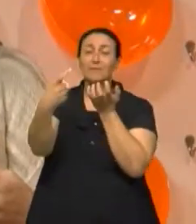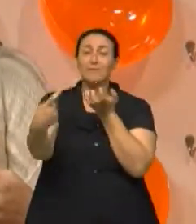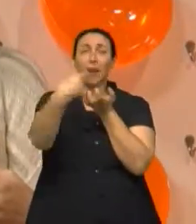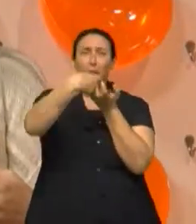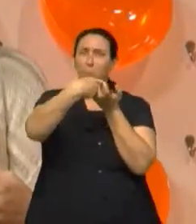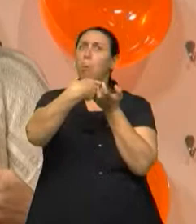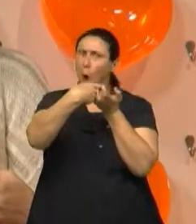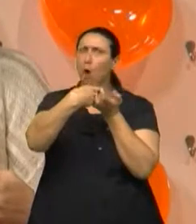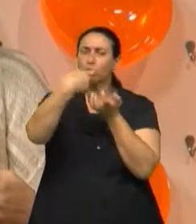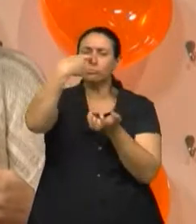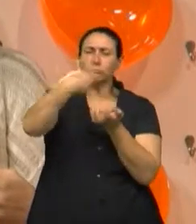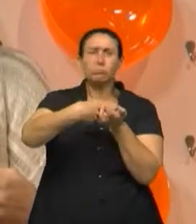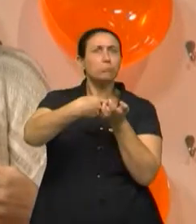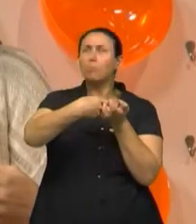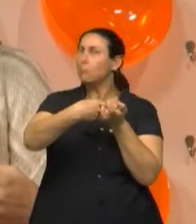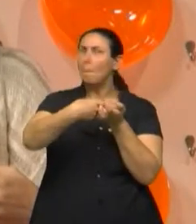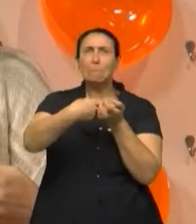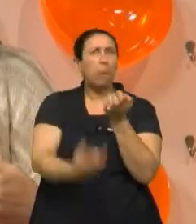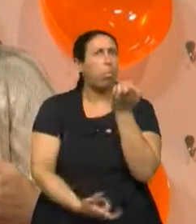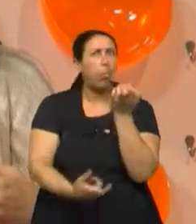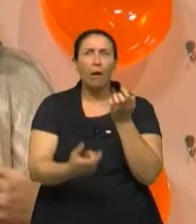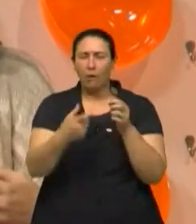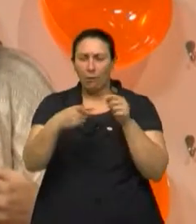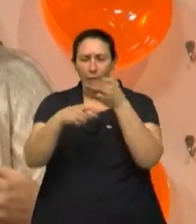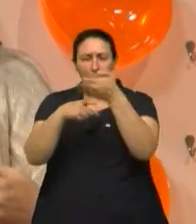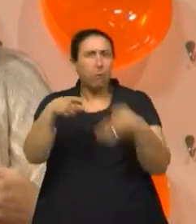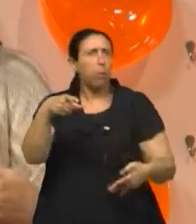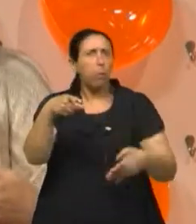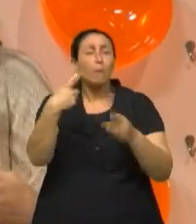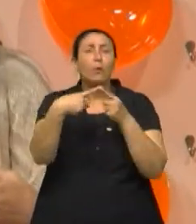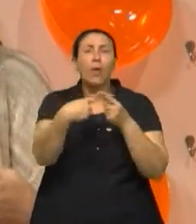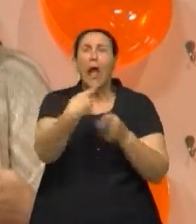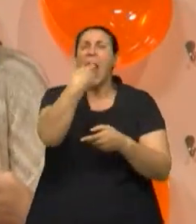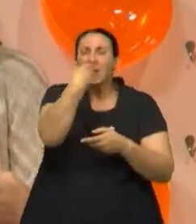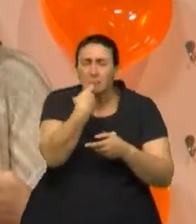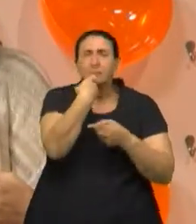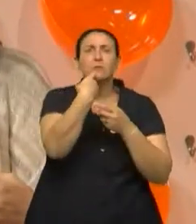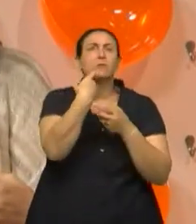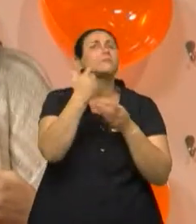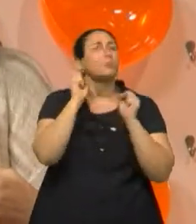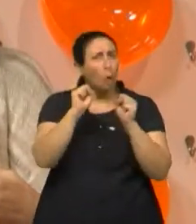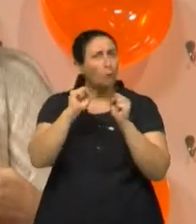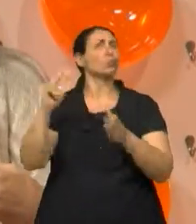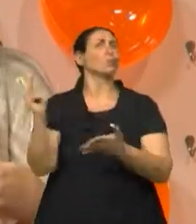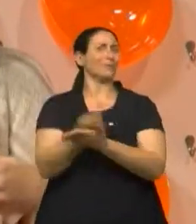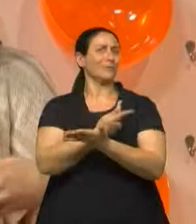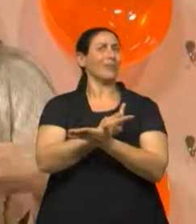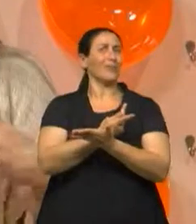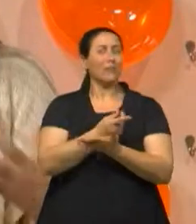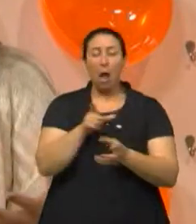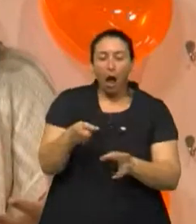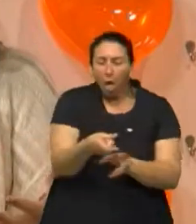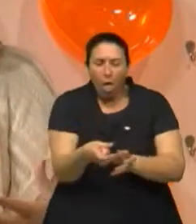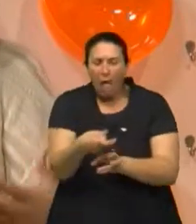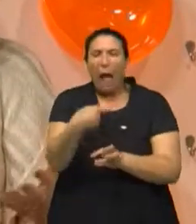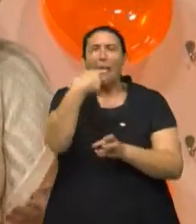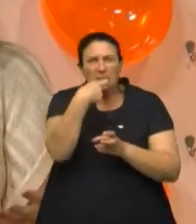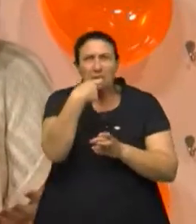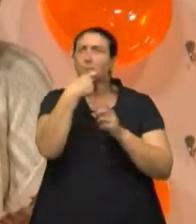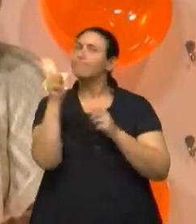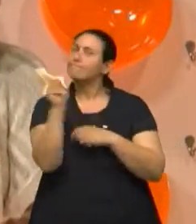arrancar o dedo do socorrista. Ah, entendi. Na tentativa de fazer essa manobra de segurar a língua, que não